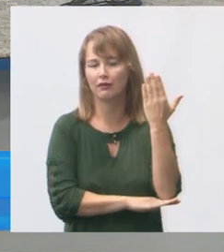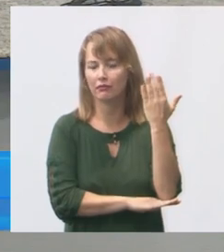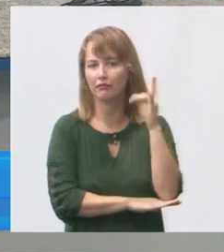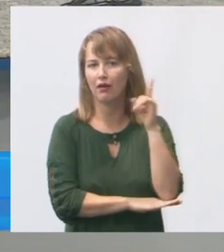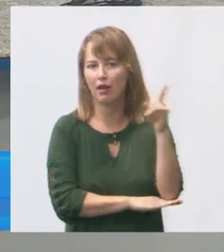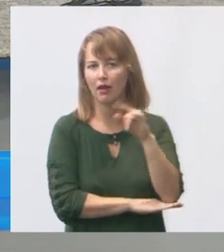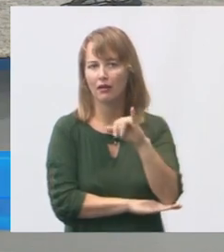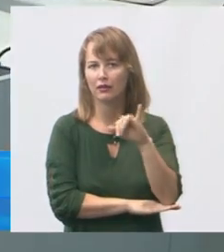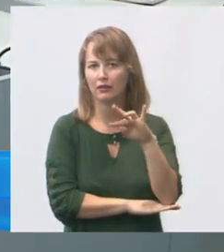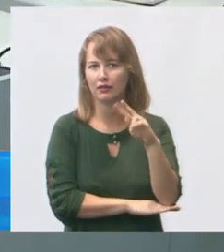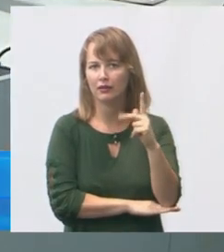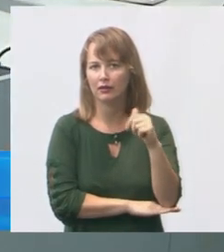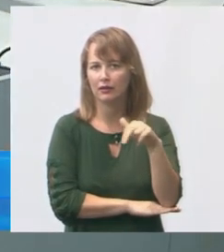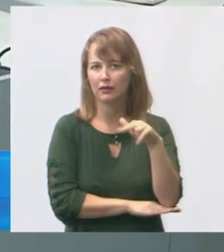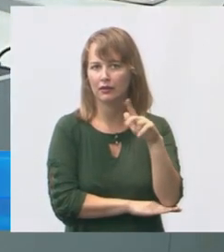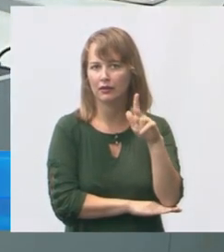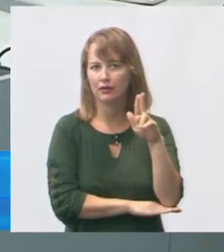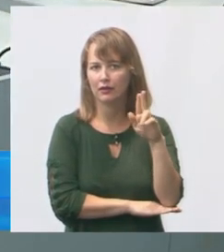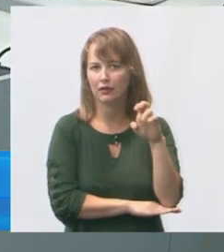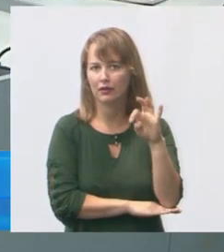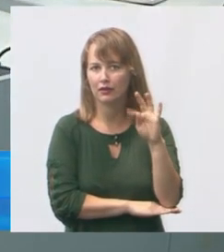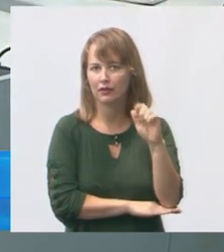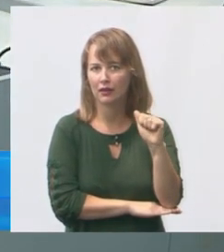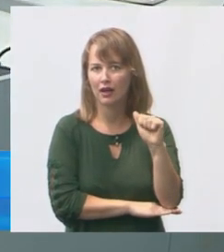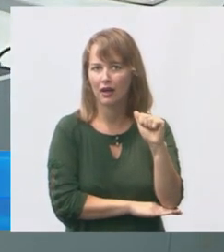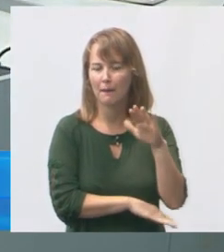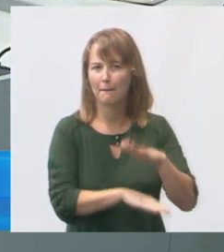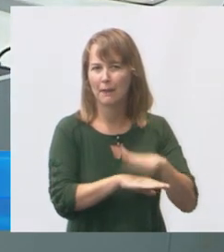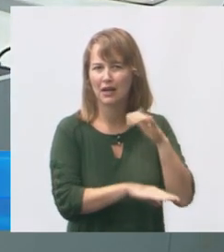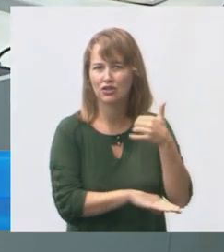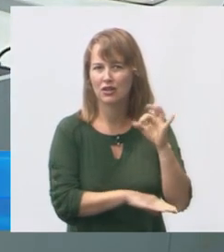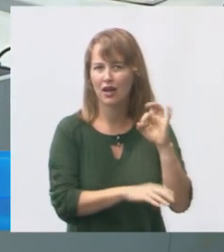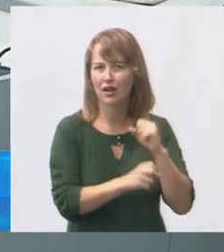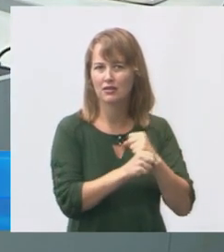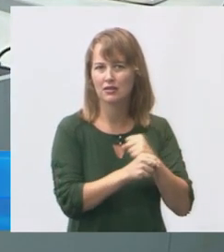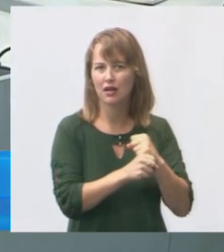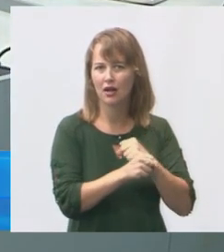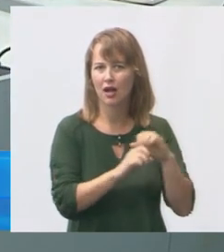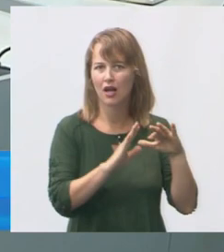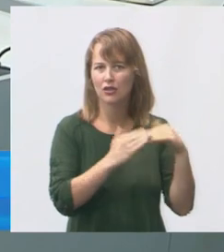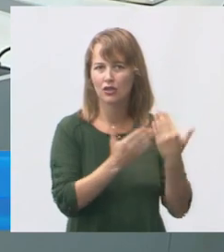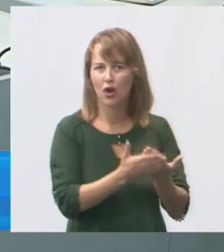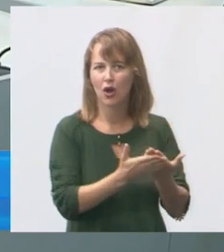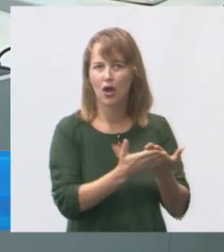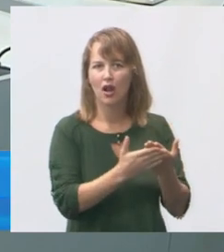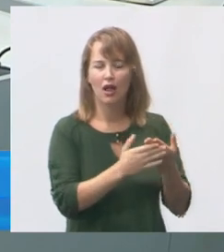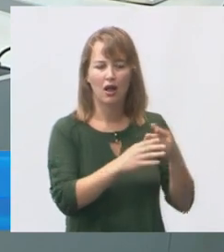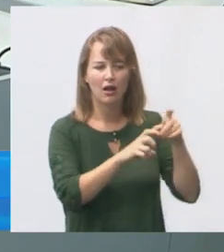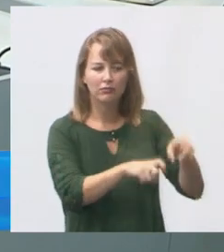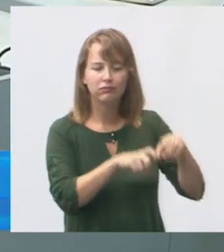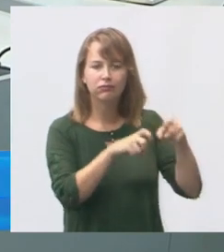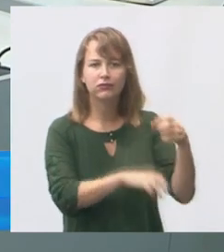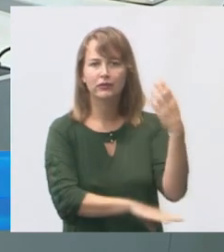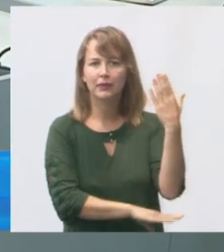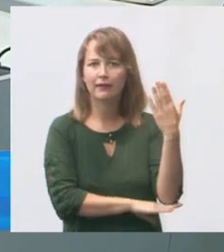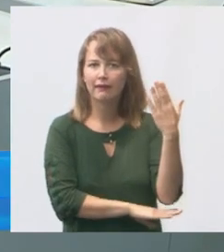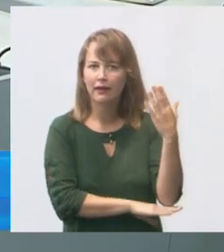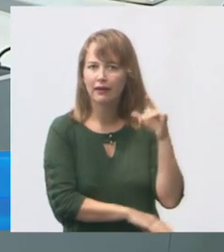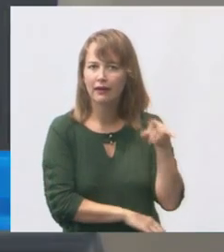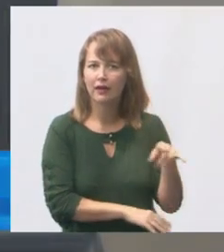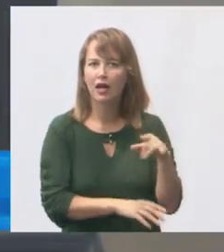Anguetá, que fica num sítio há mais de 10 anos e a obra da nova escola Paulo Freire